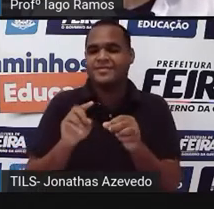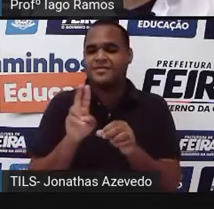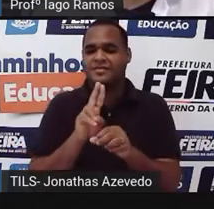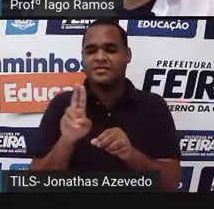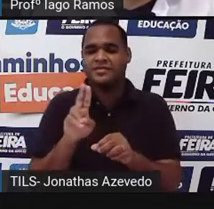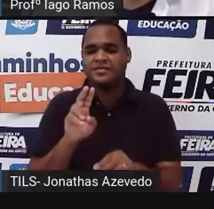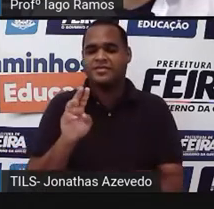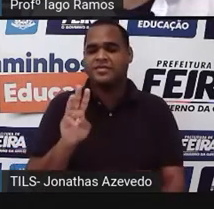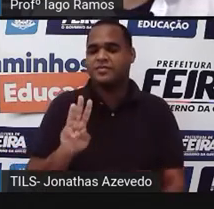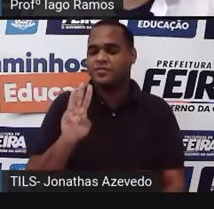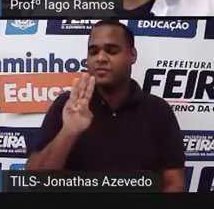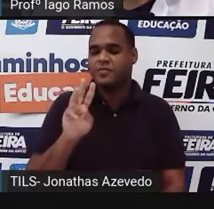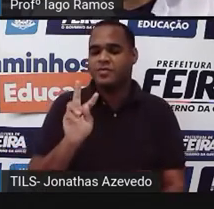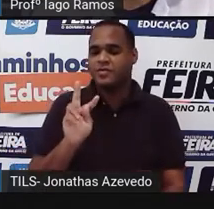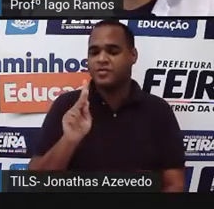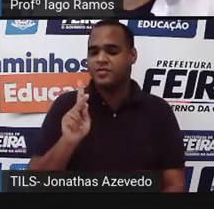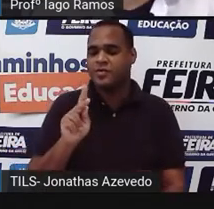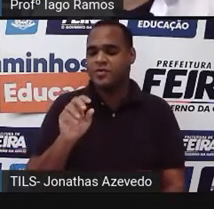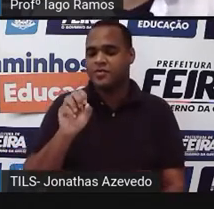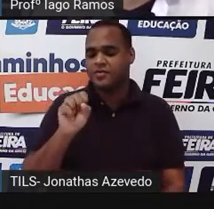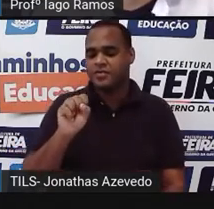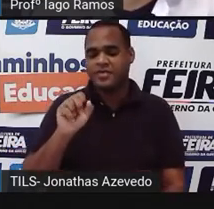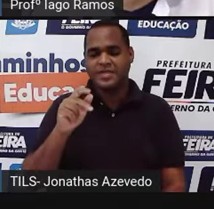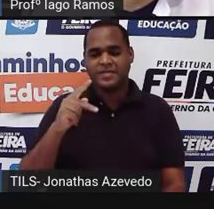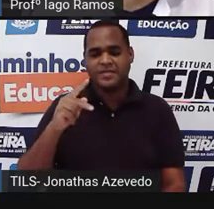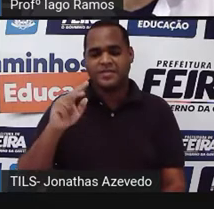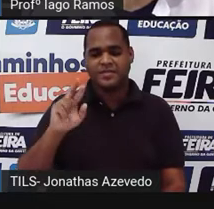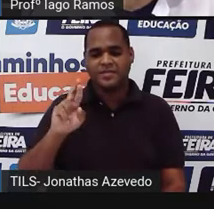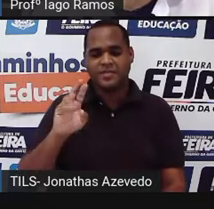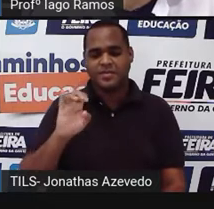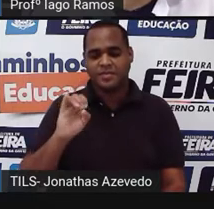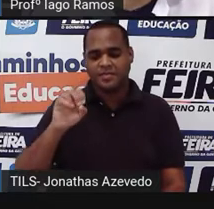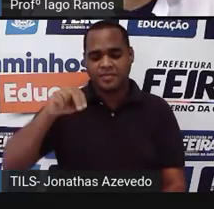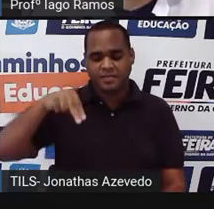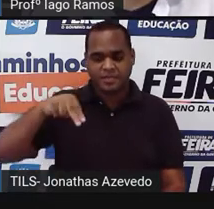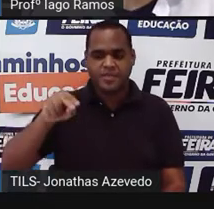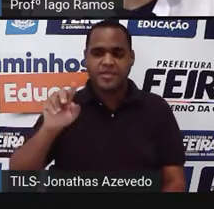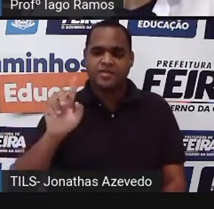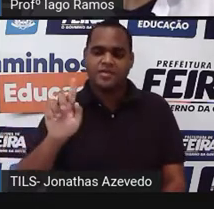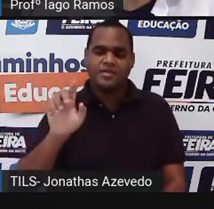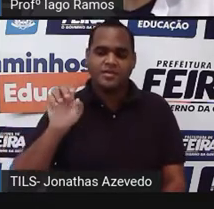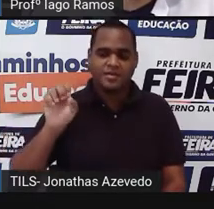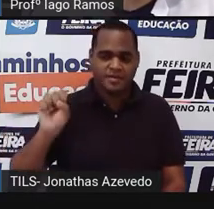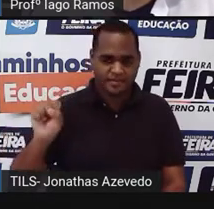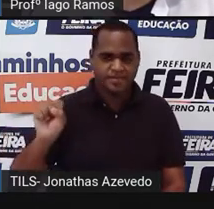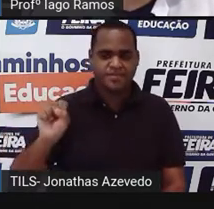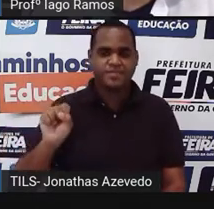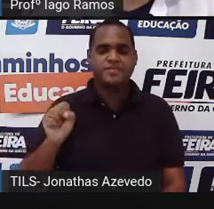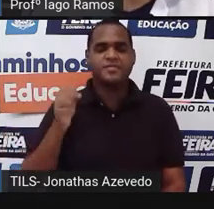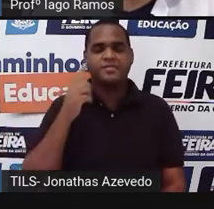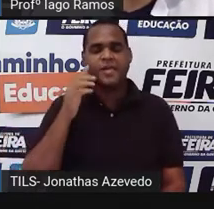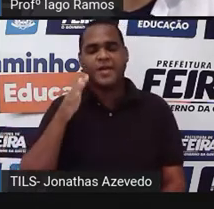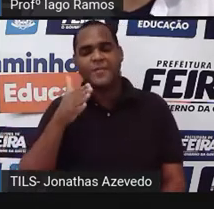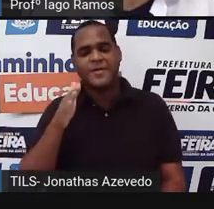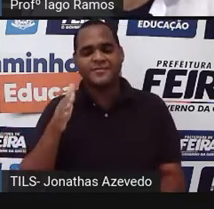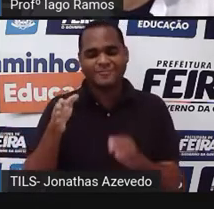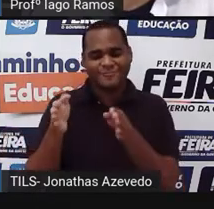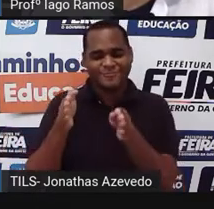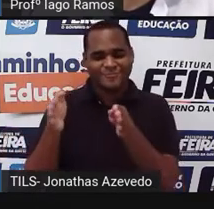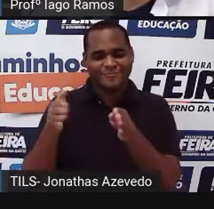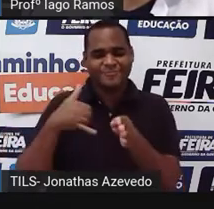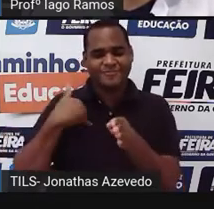Walsh Chopper Springs, tá? É o nome da cidade. E por volta dos 13, 14 anos,